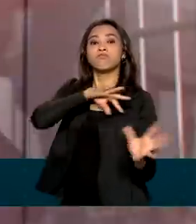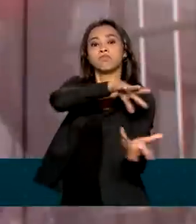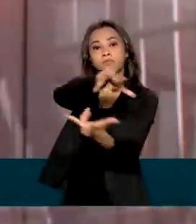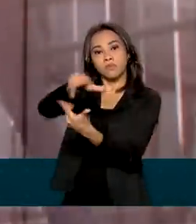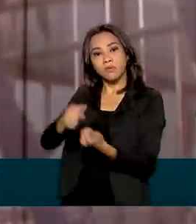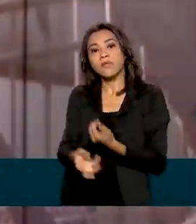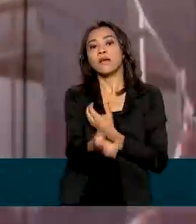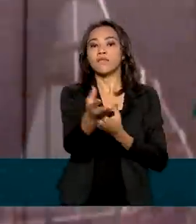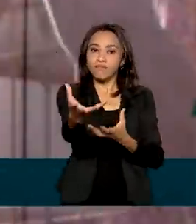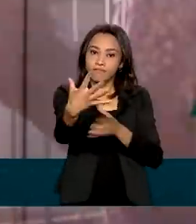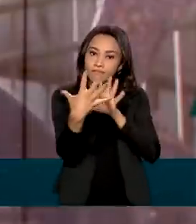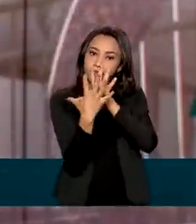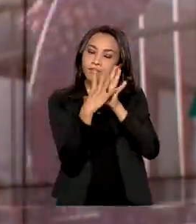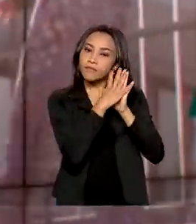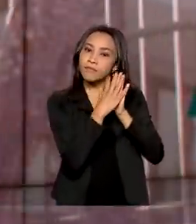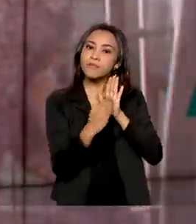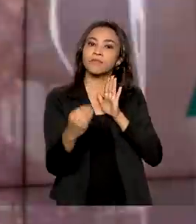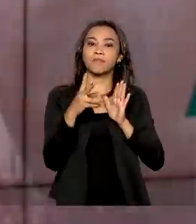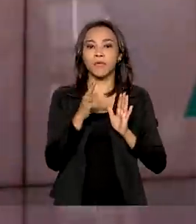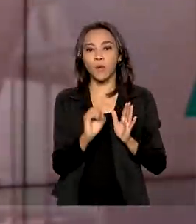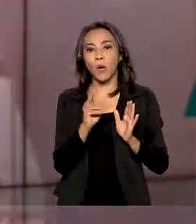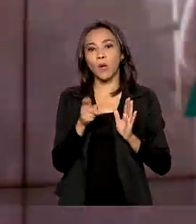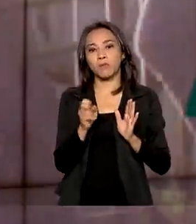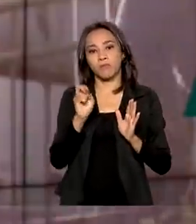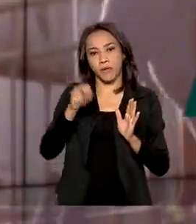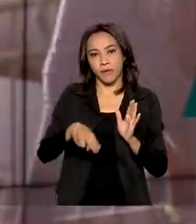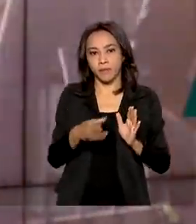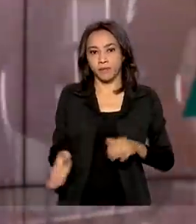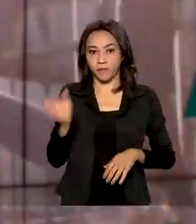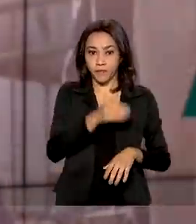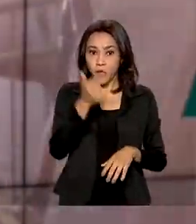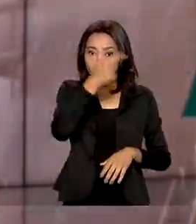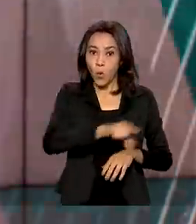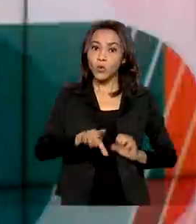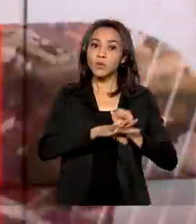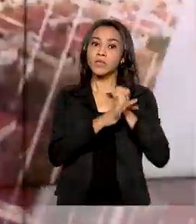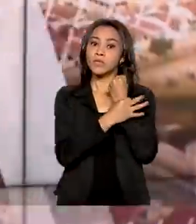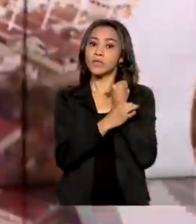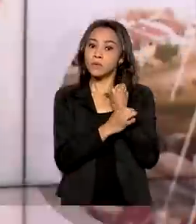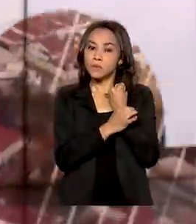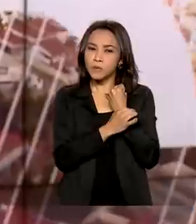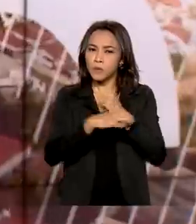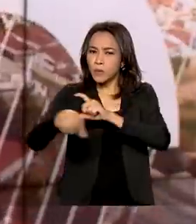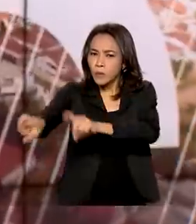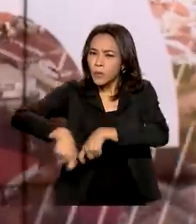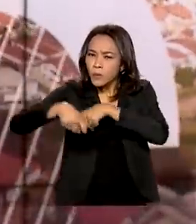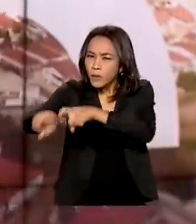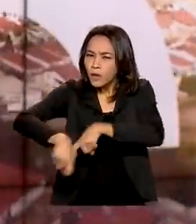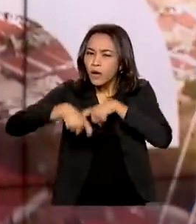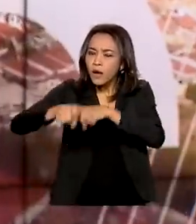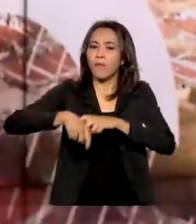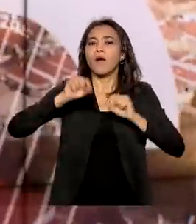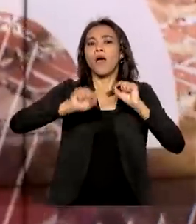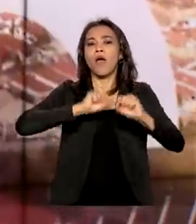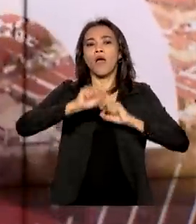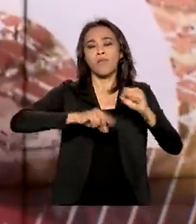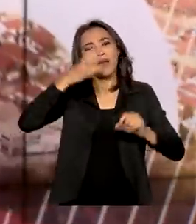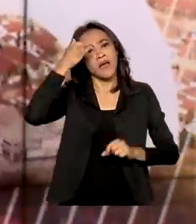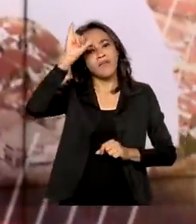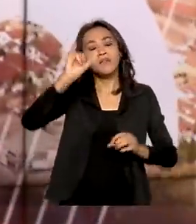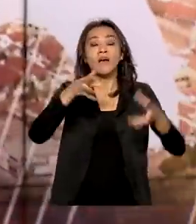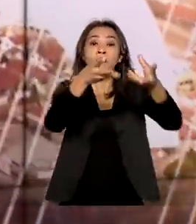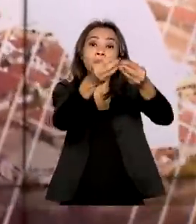o Open Banking. O seguro rural paramétrico é uma modalidade de seguro voltada para produtores se prevenirem de